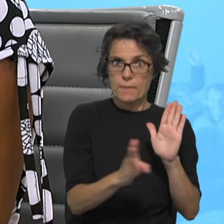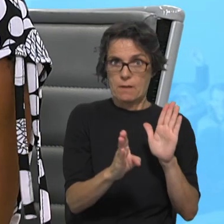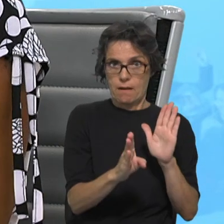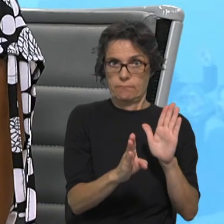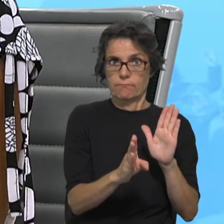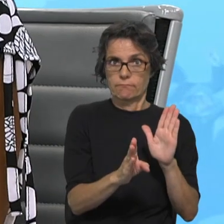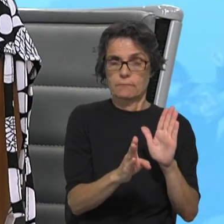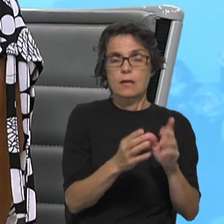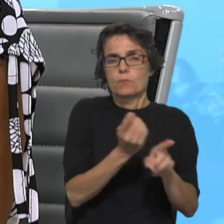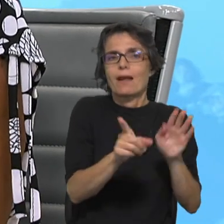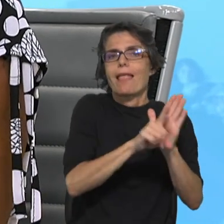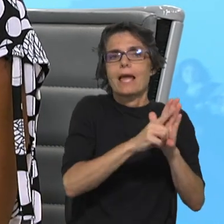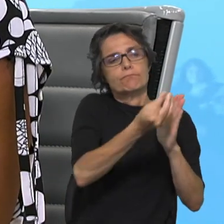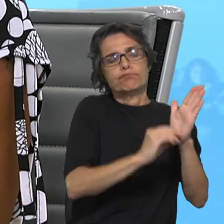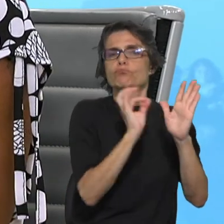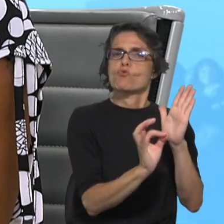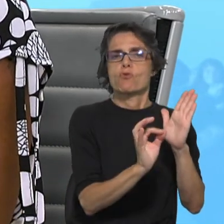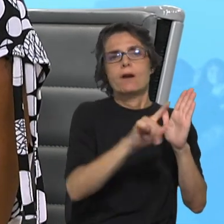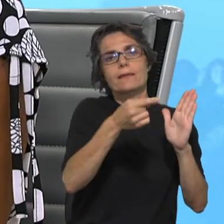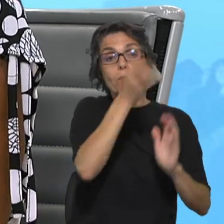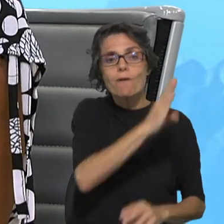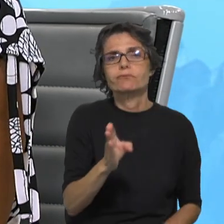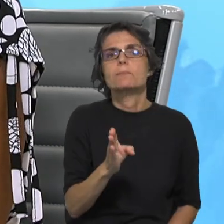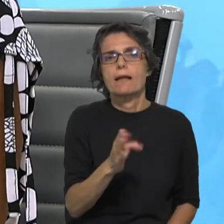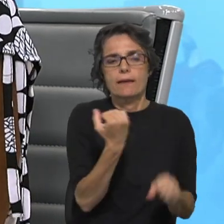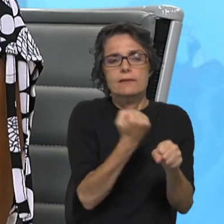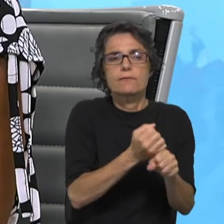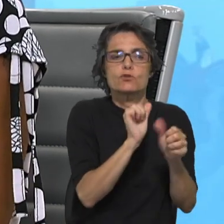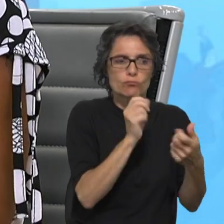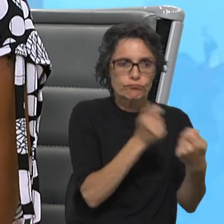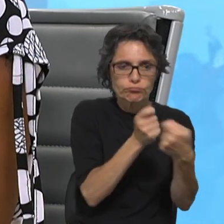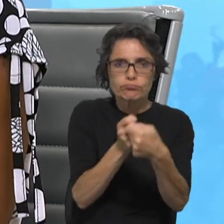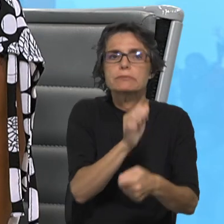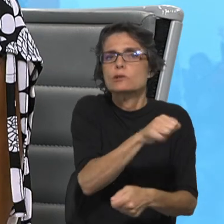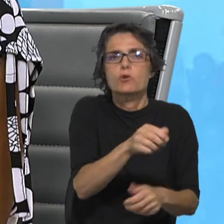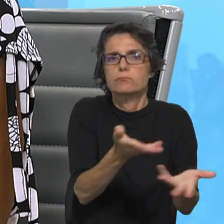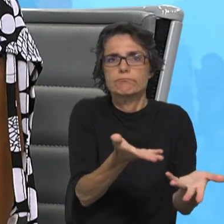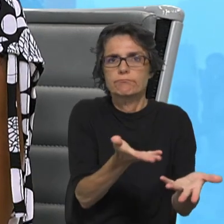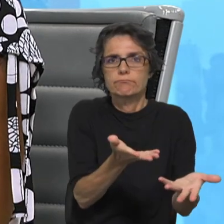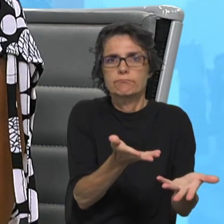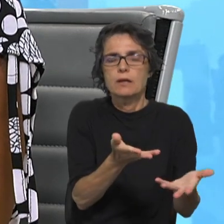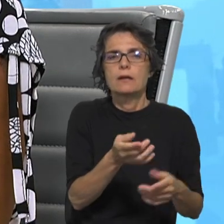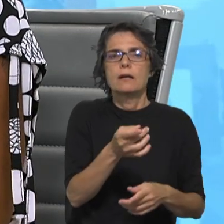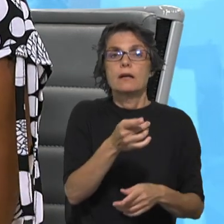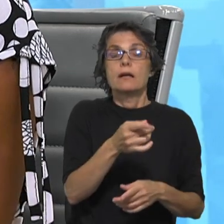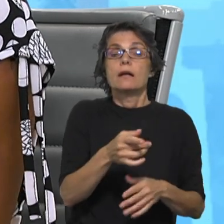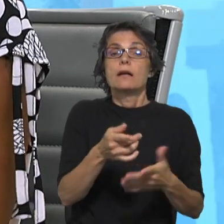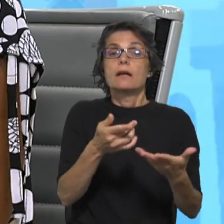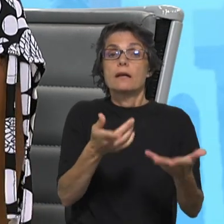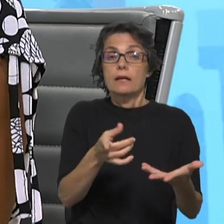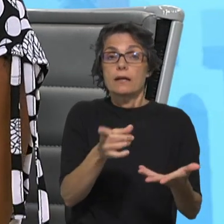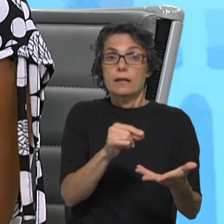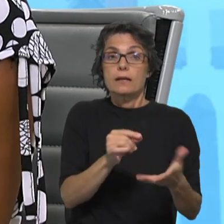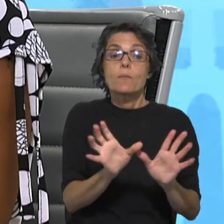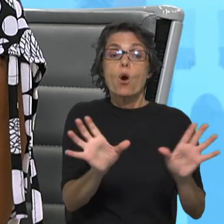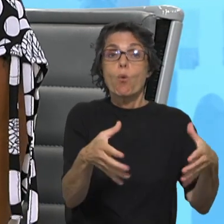Portanto, não basta só ter leis boas, é preciso ter serviços que correspondam e depois, ao nosso nível, a nível